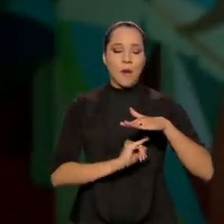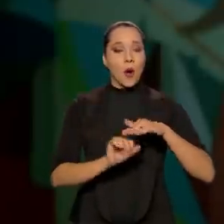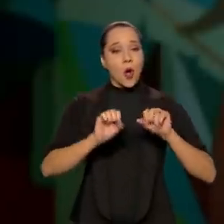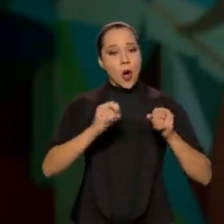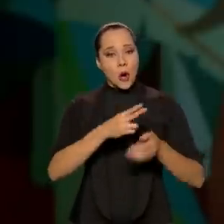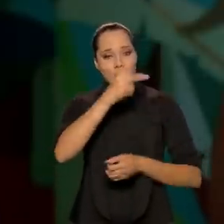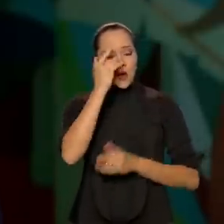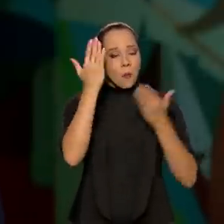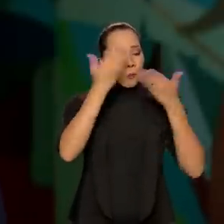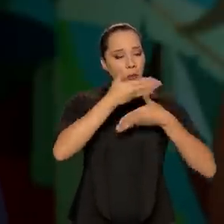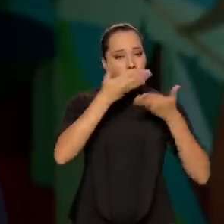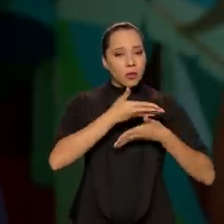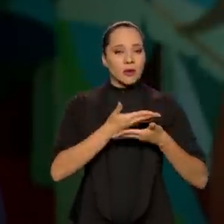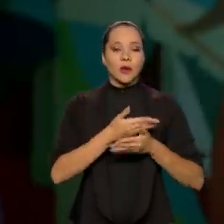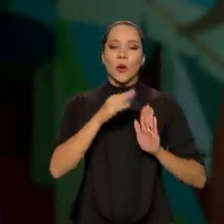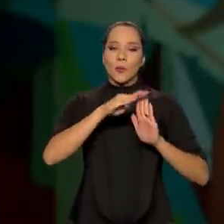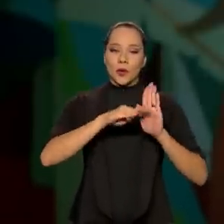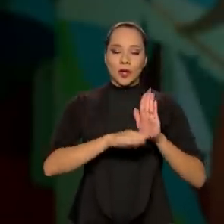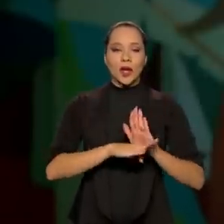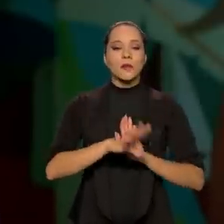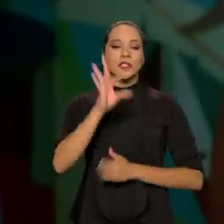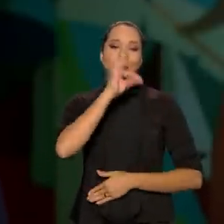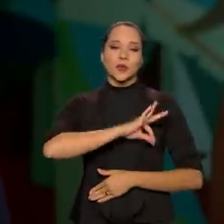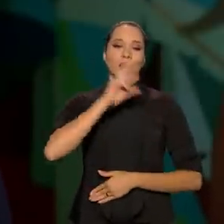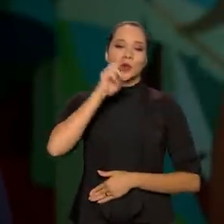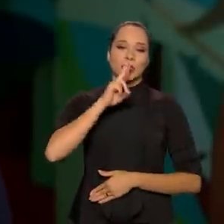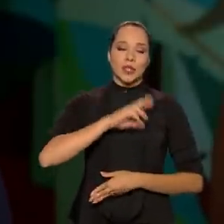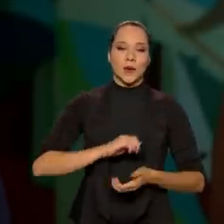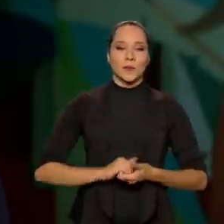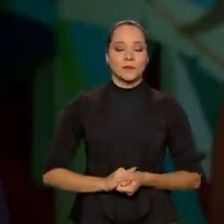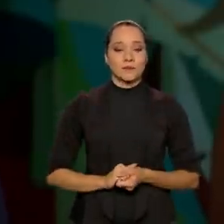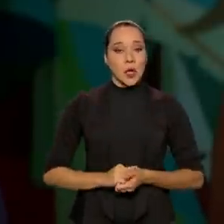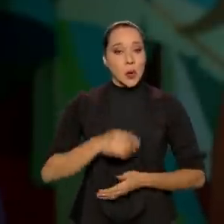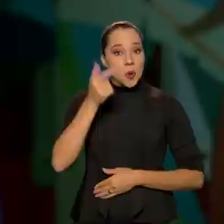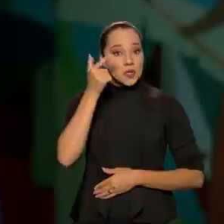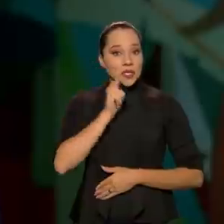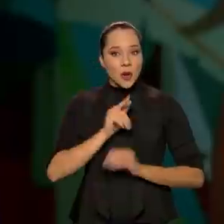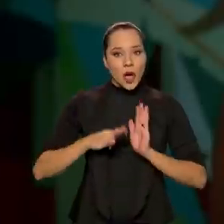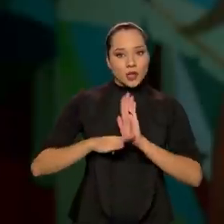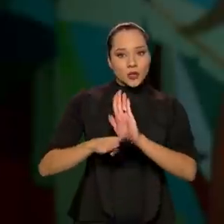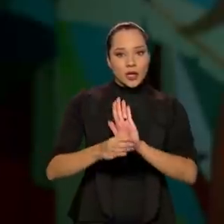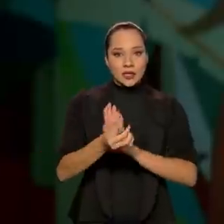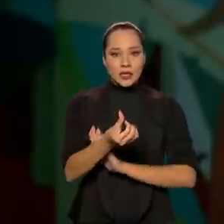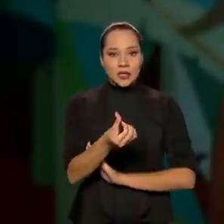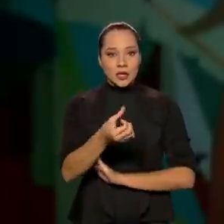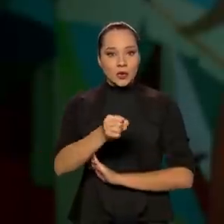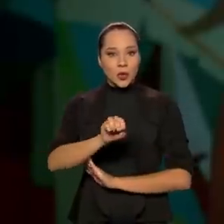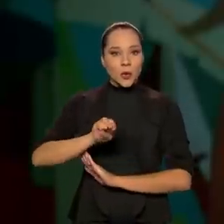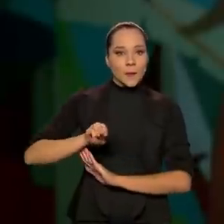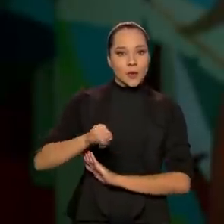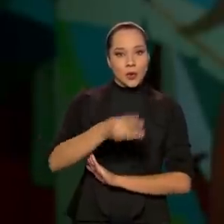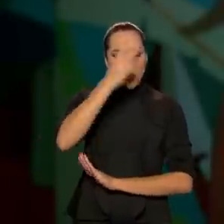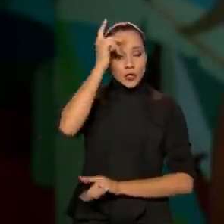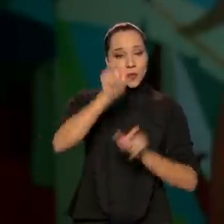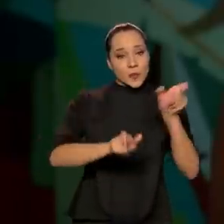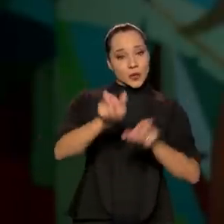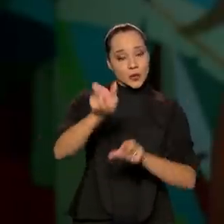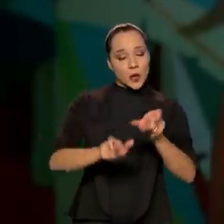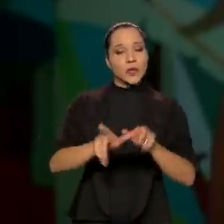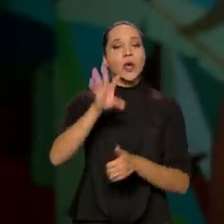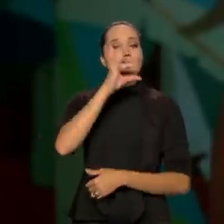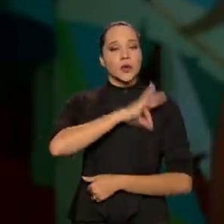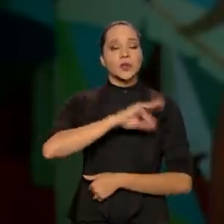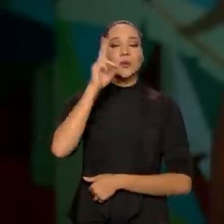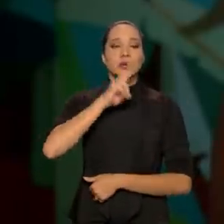como invisíveis, o programa de auxílio emergencial. Atingiu a 68 milhões de pessoas o